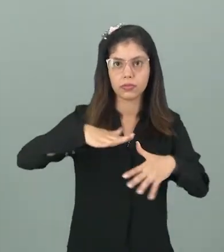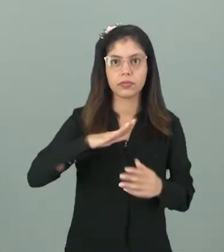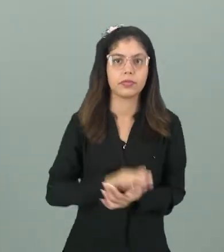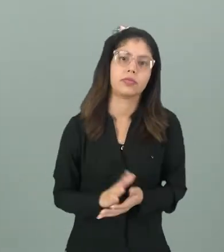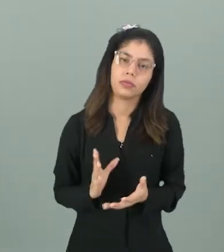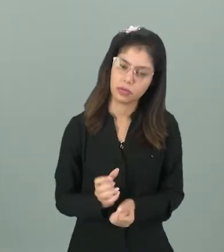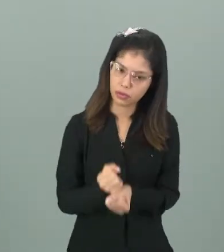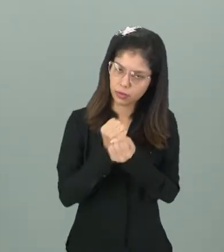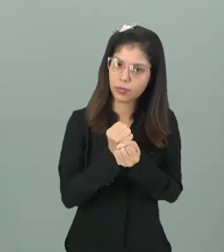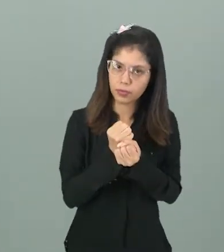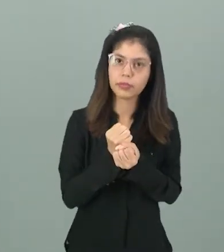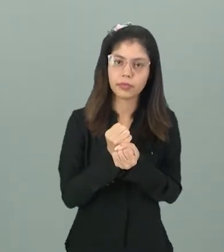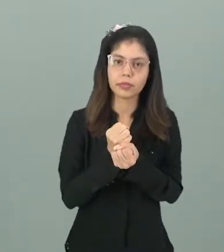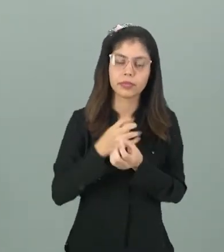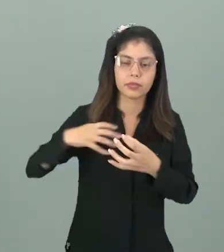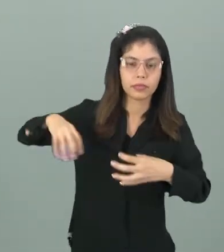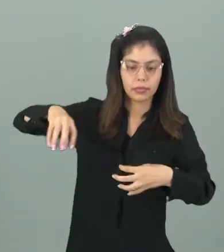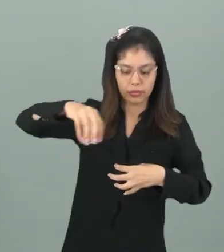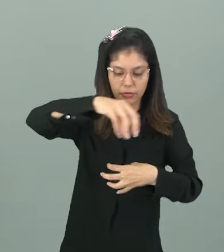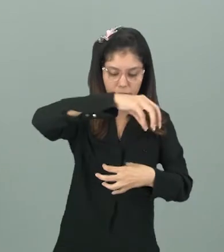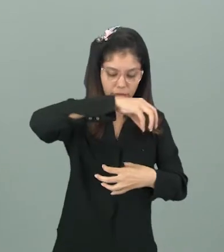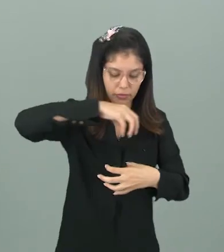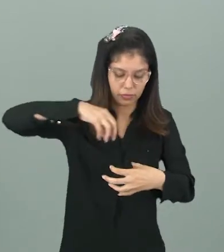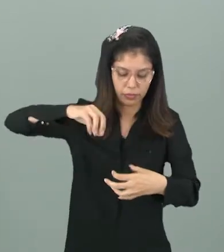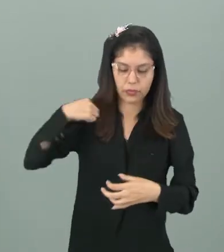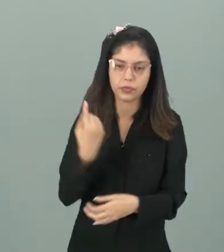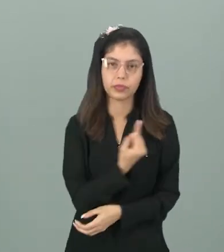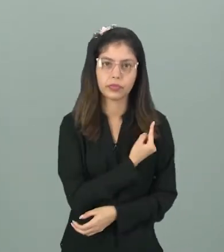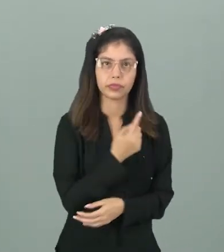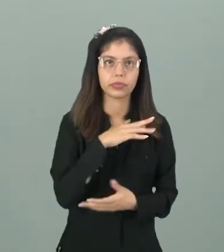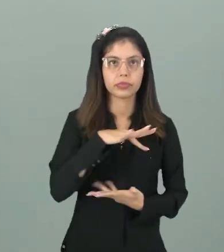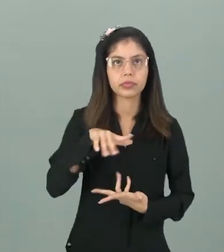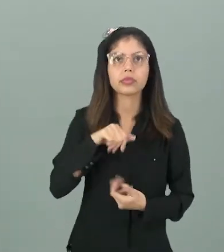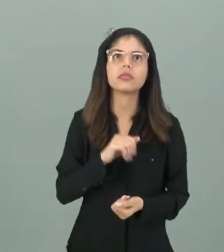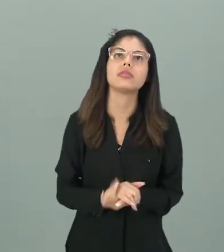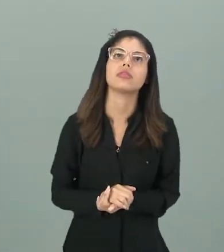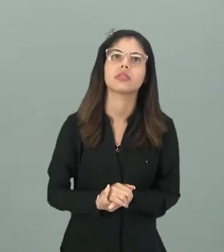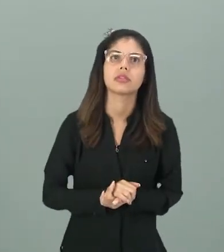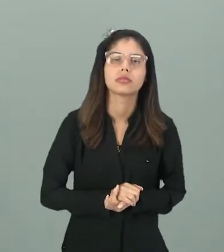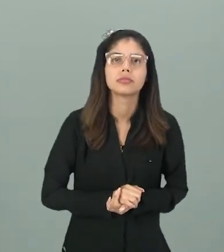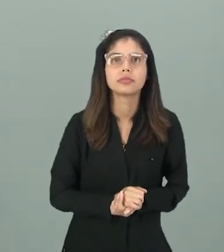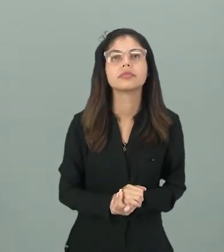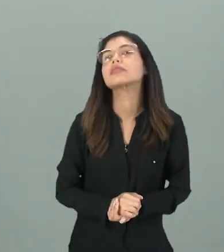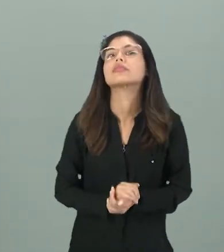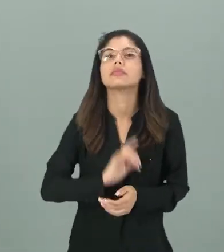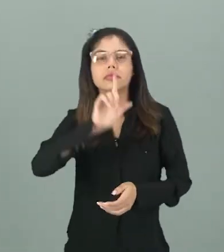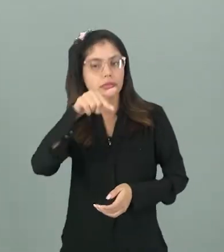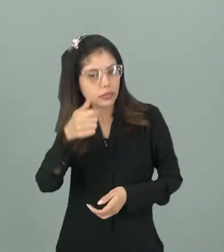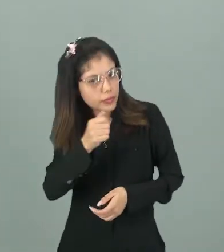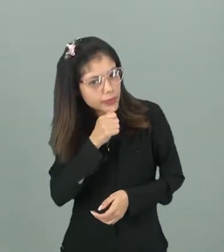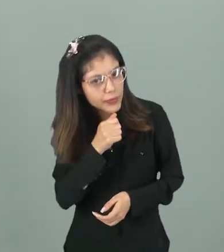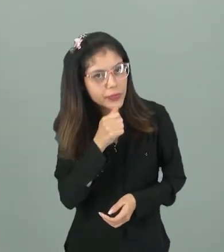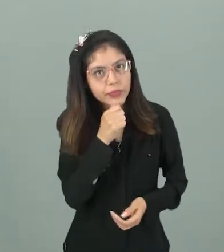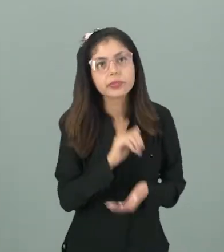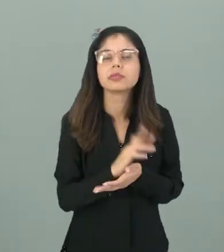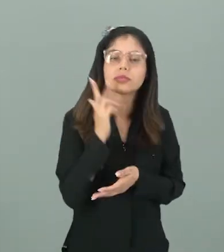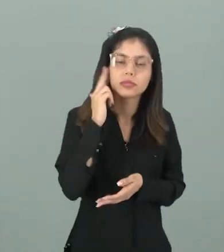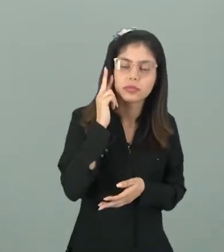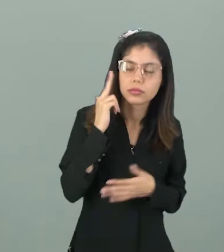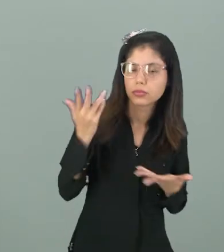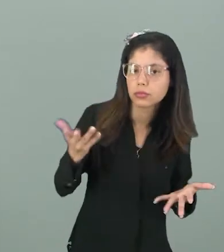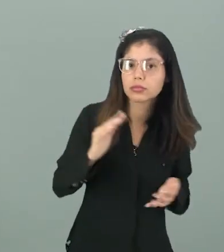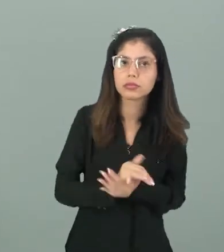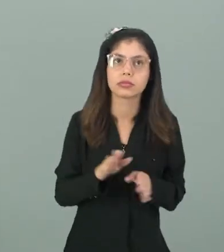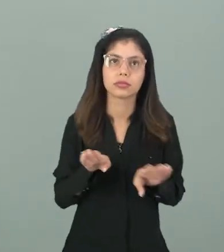a lua em volta aí do nosso planeta, tá? E, além aí dos satélites naturais,